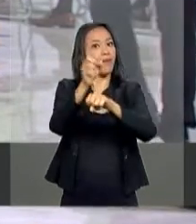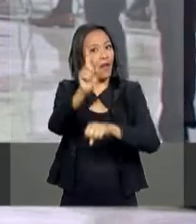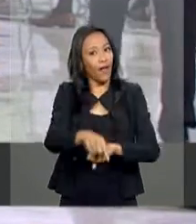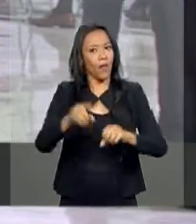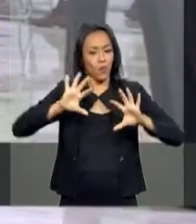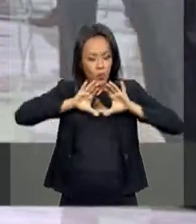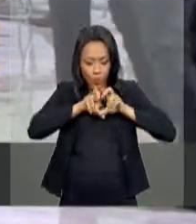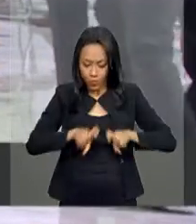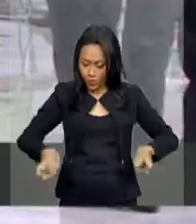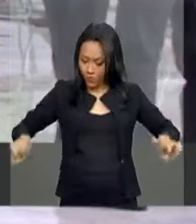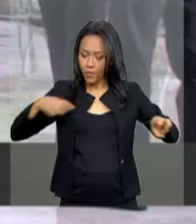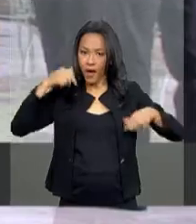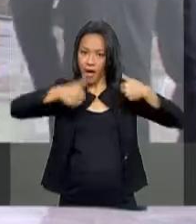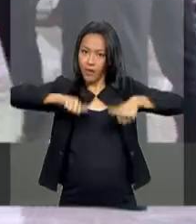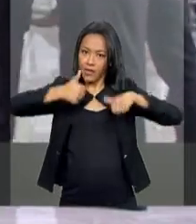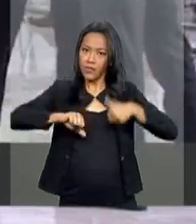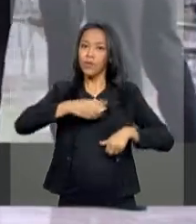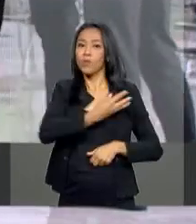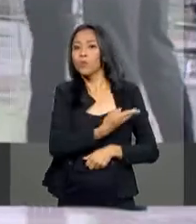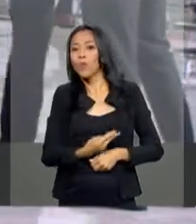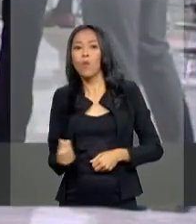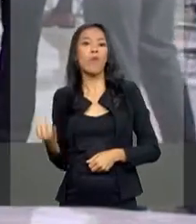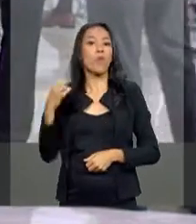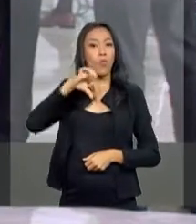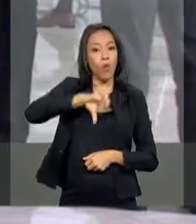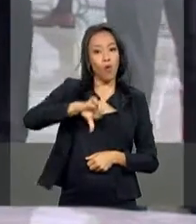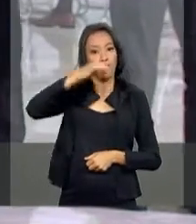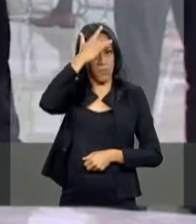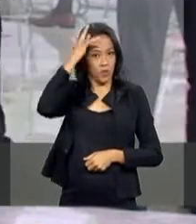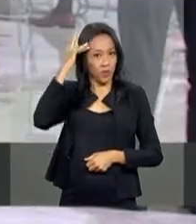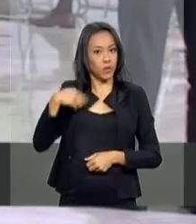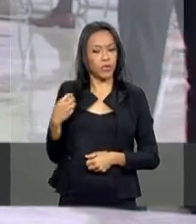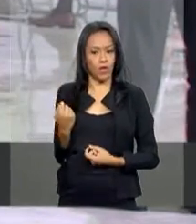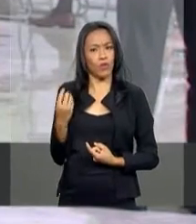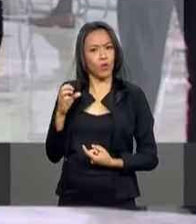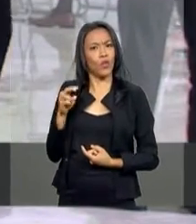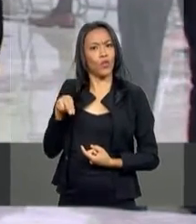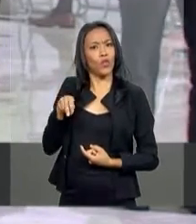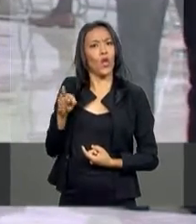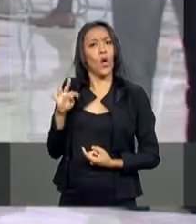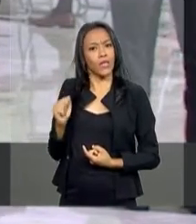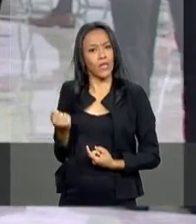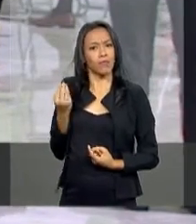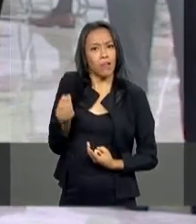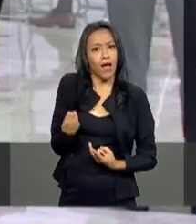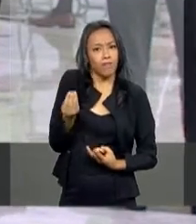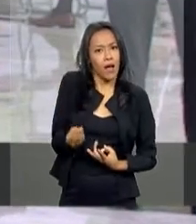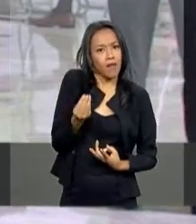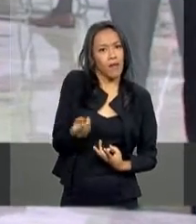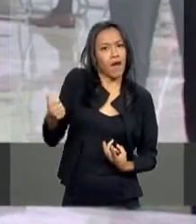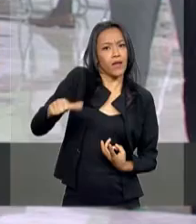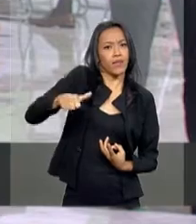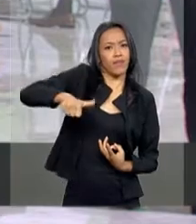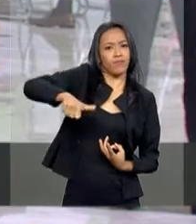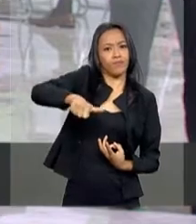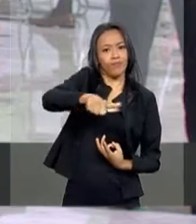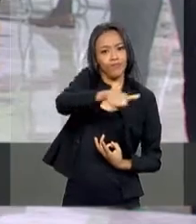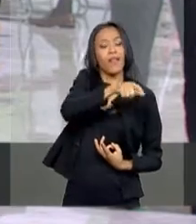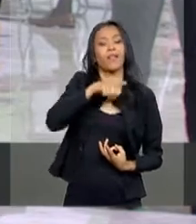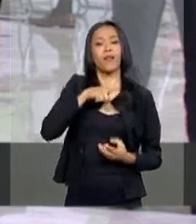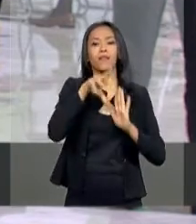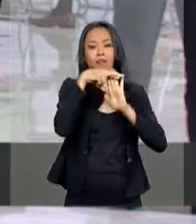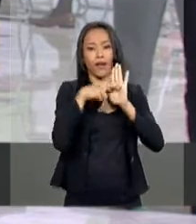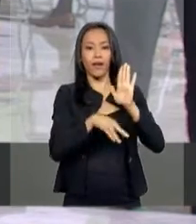composto por nove pessoas deu notas a cada uma dessas iniciativas, de acordo com os critérios definidos no